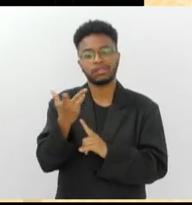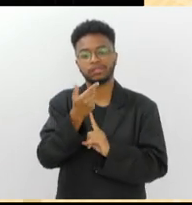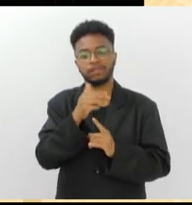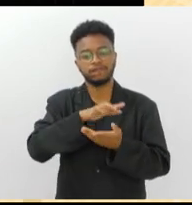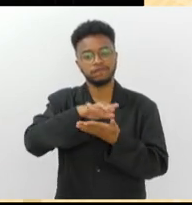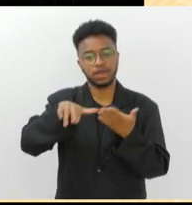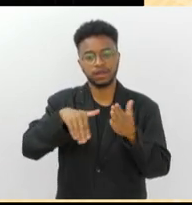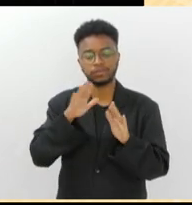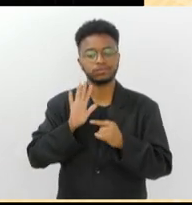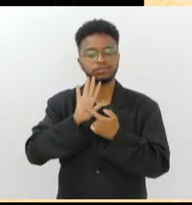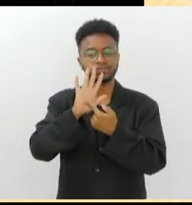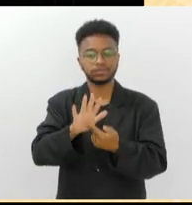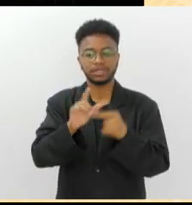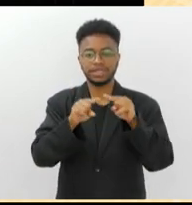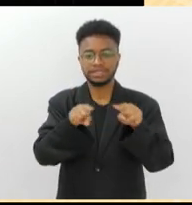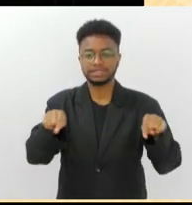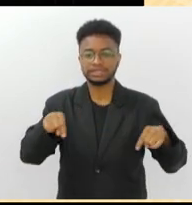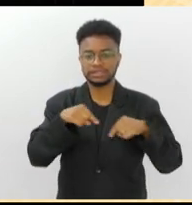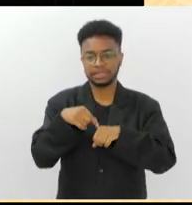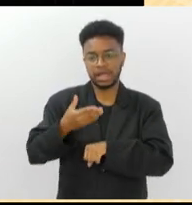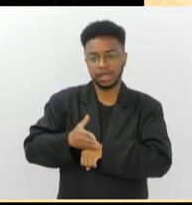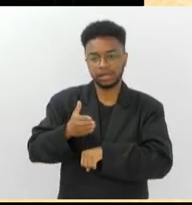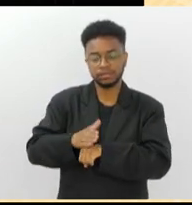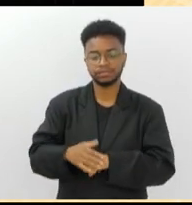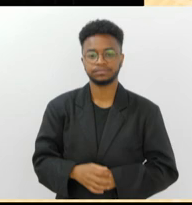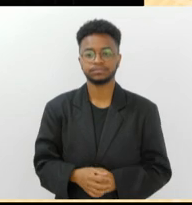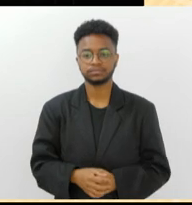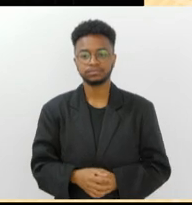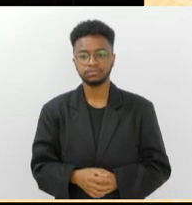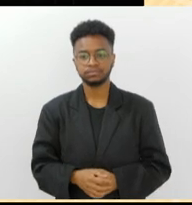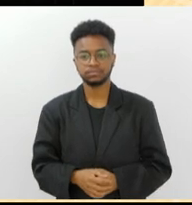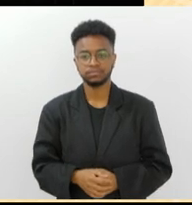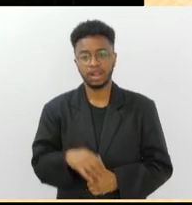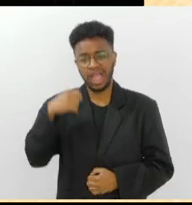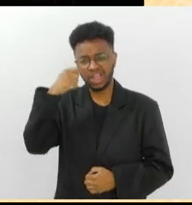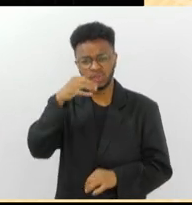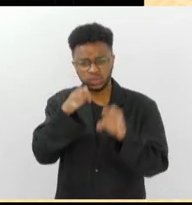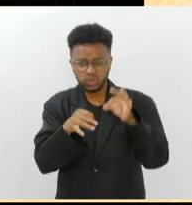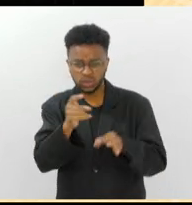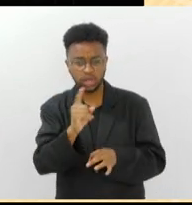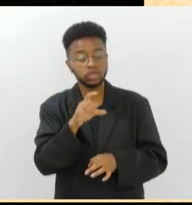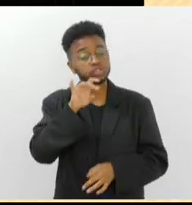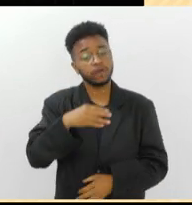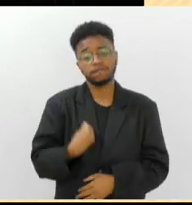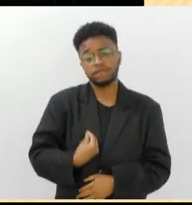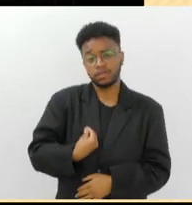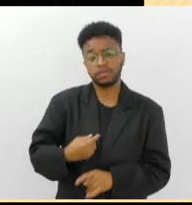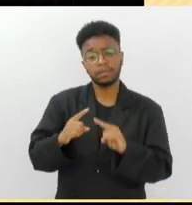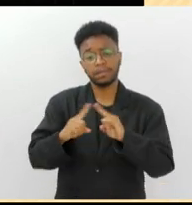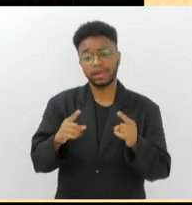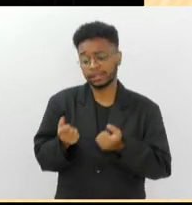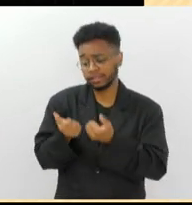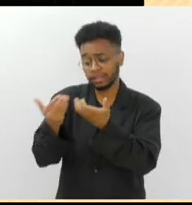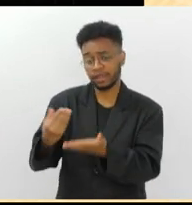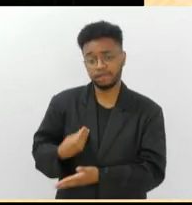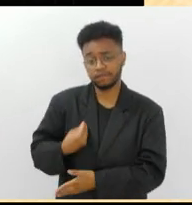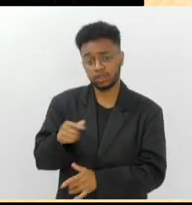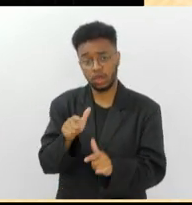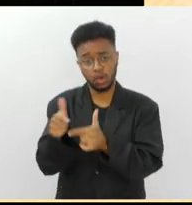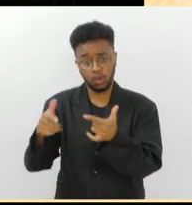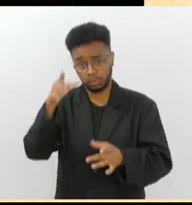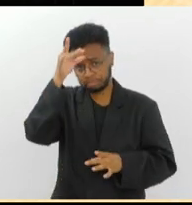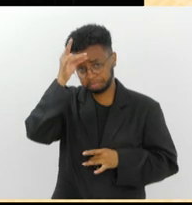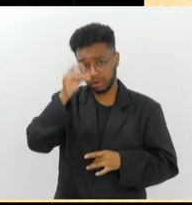reveladas nas salas de ensaios. Atores e atrizes não julgam, só vivem e dão vida a outras criaturas,